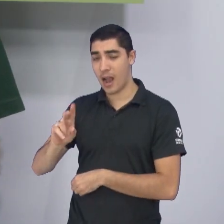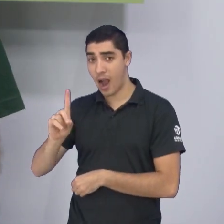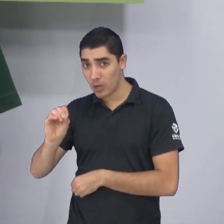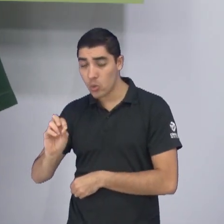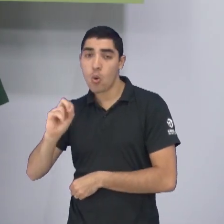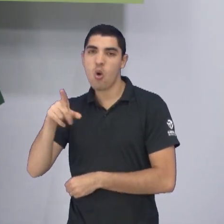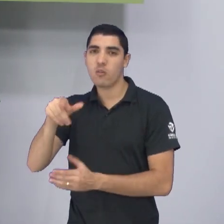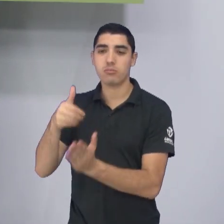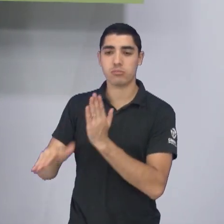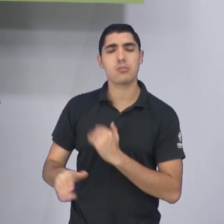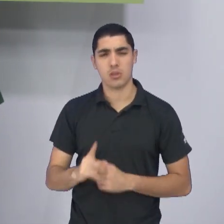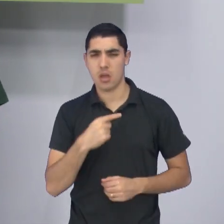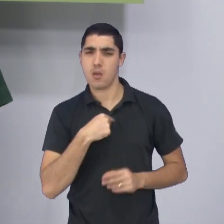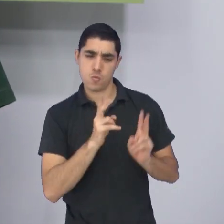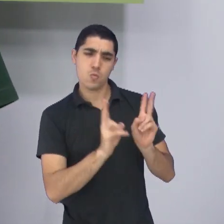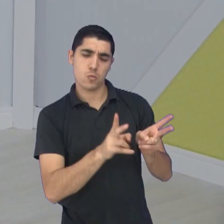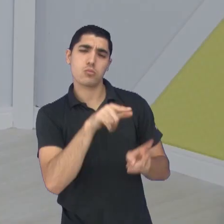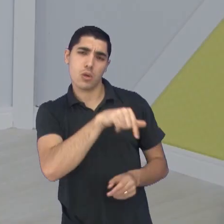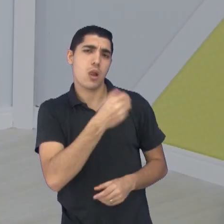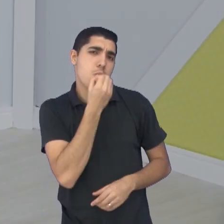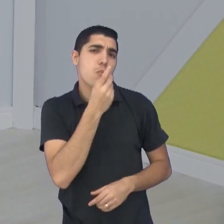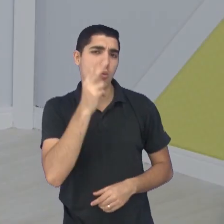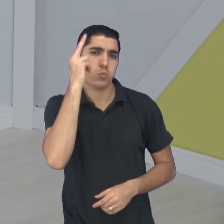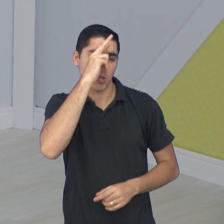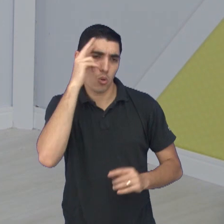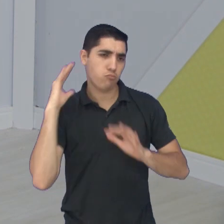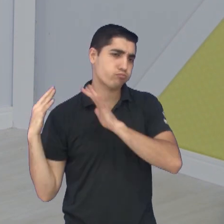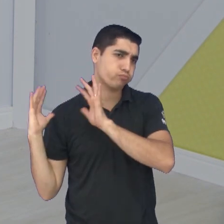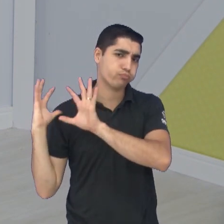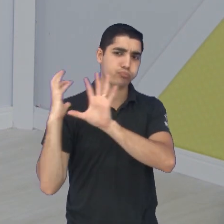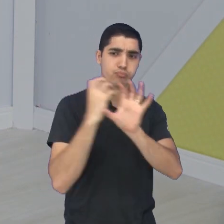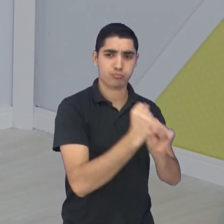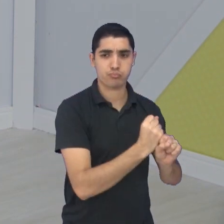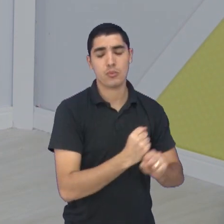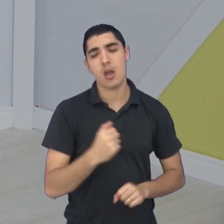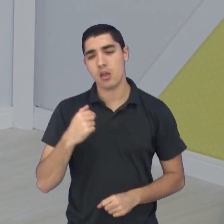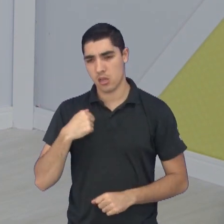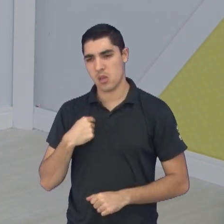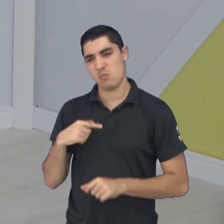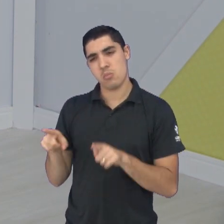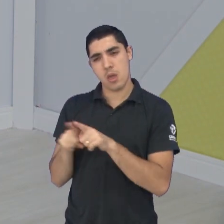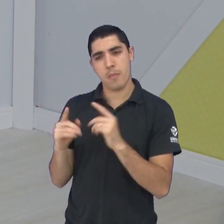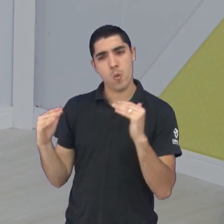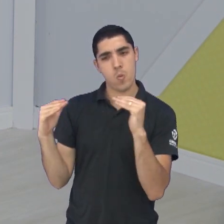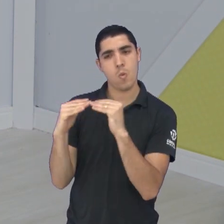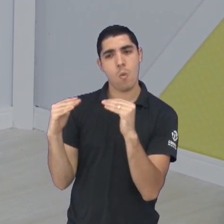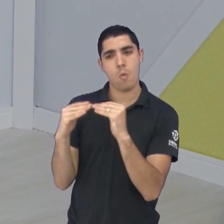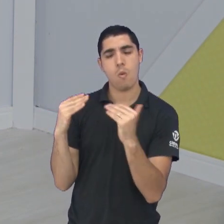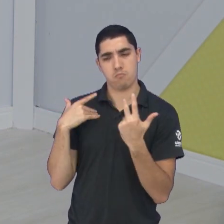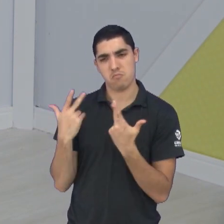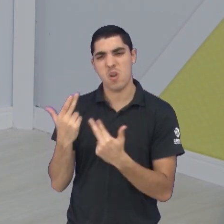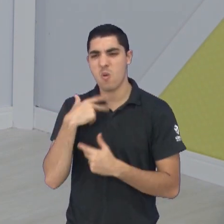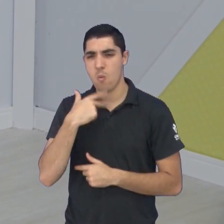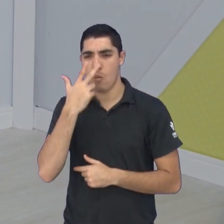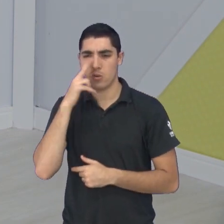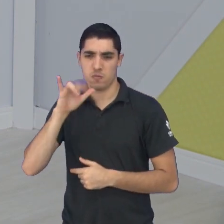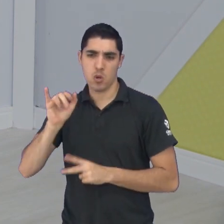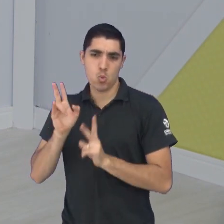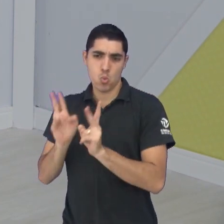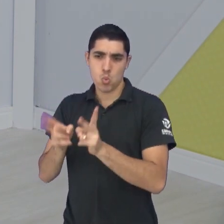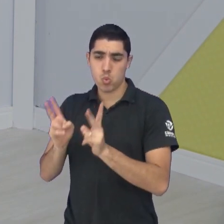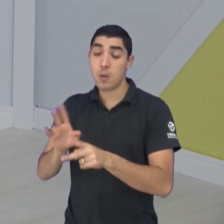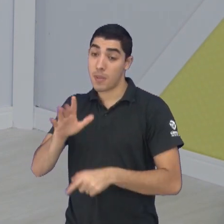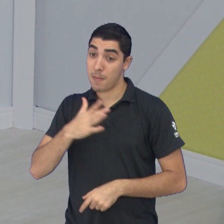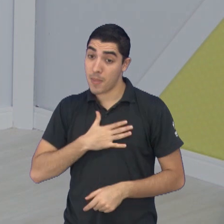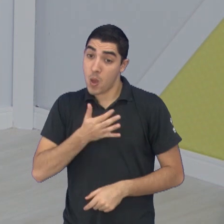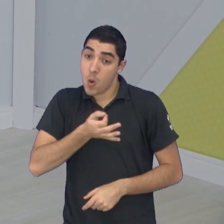trabalho e pelo histórico que ele tem à frente do São José. Muito bem, vamos aguardar. Eu também acho que o Ricardo Costa vai permanecer, mas na minha humilde